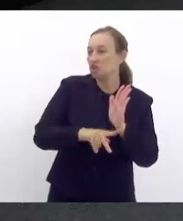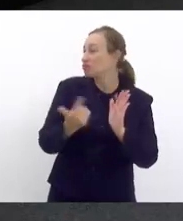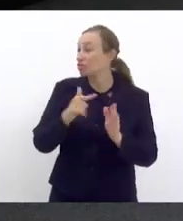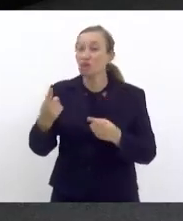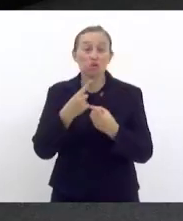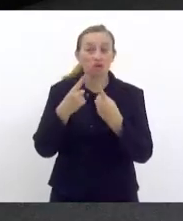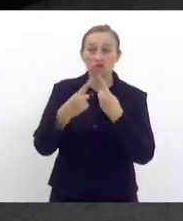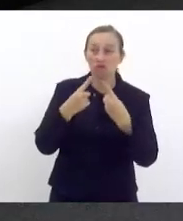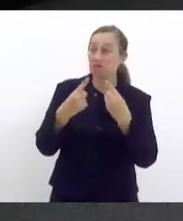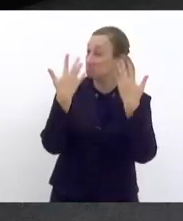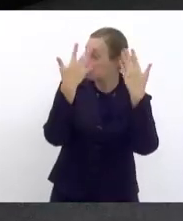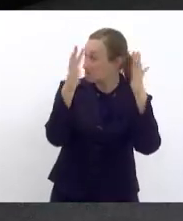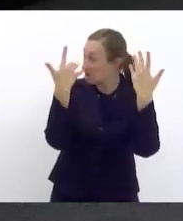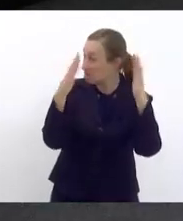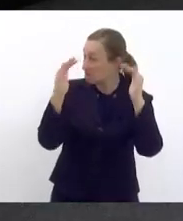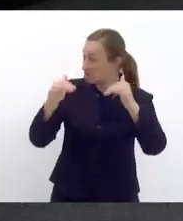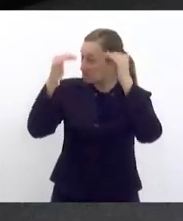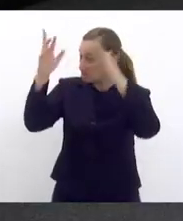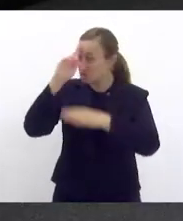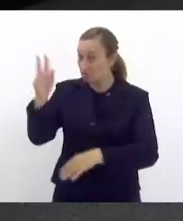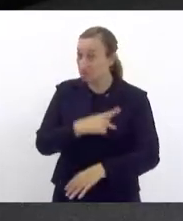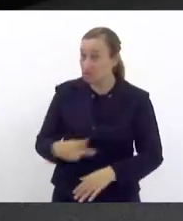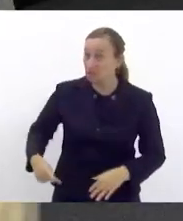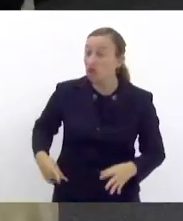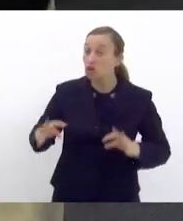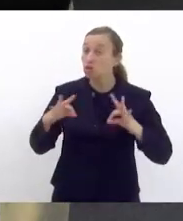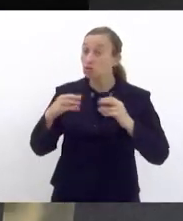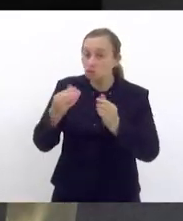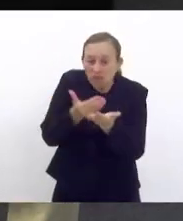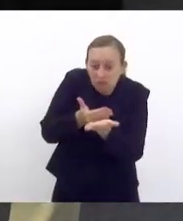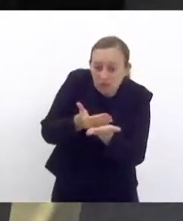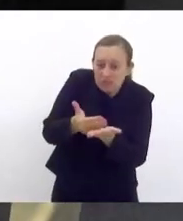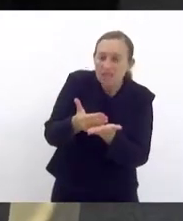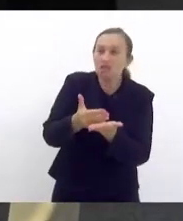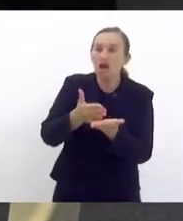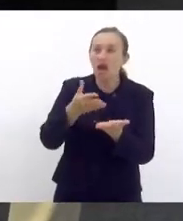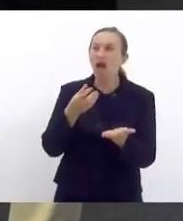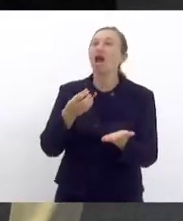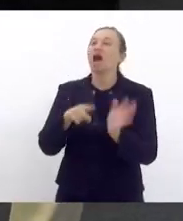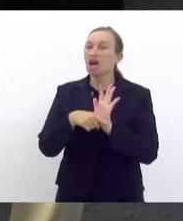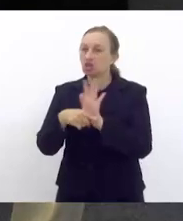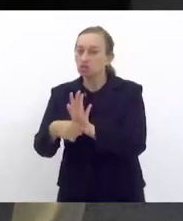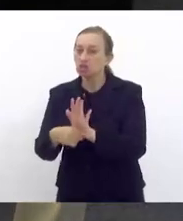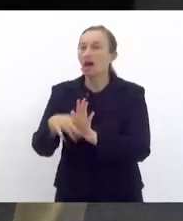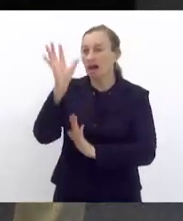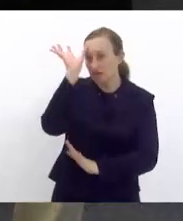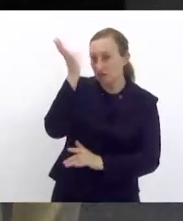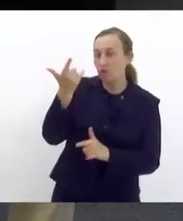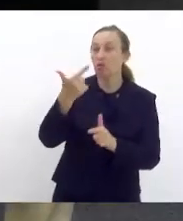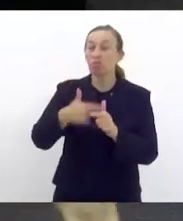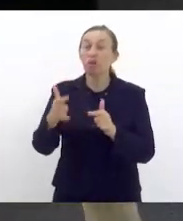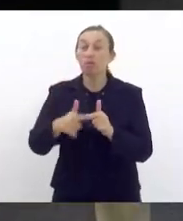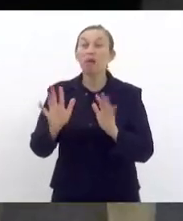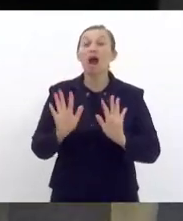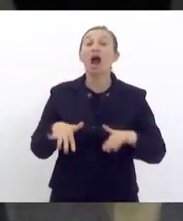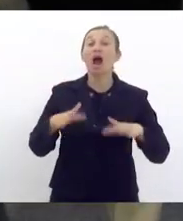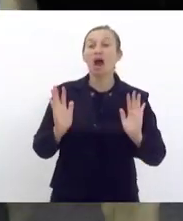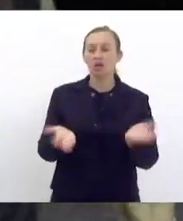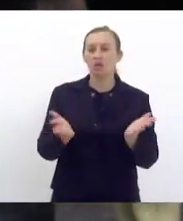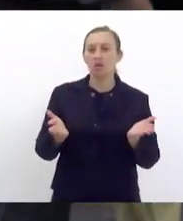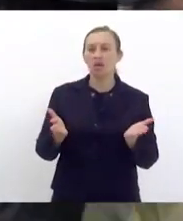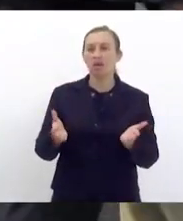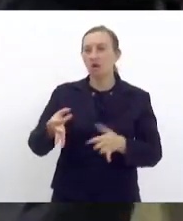parabéns. Tudo que é precoce ajuda imensamente a resolver o problema. Agora, qual é a minha observação,